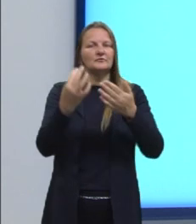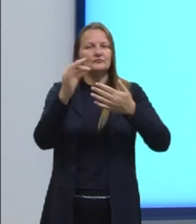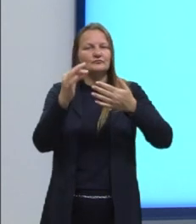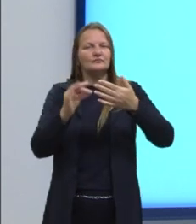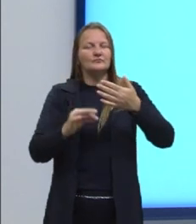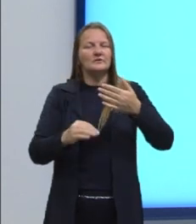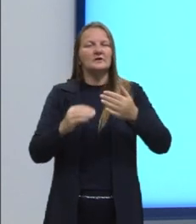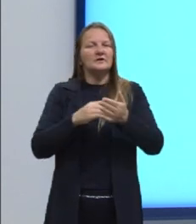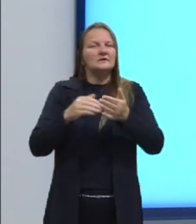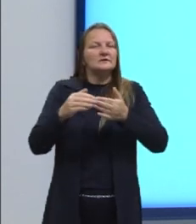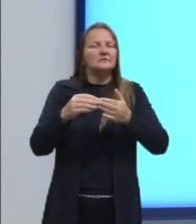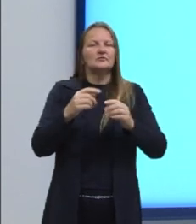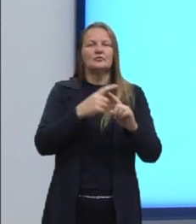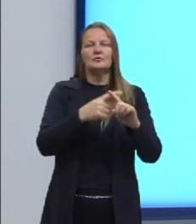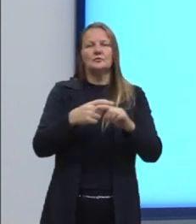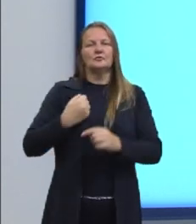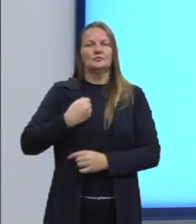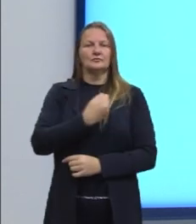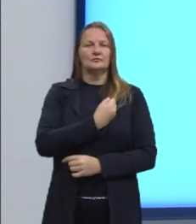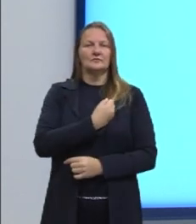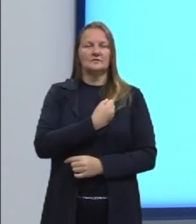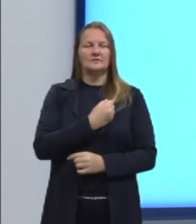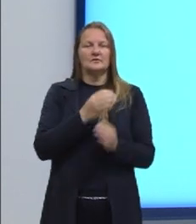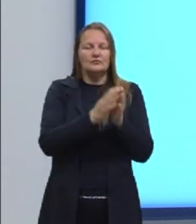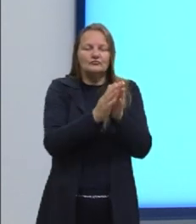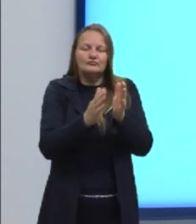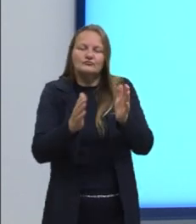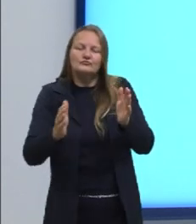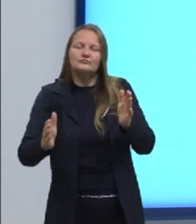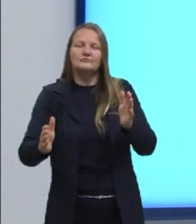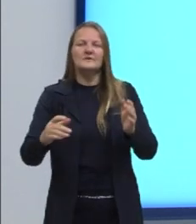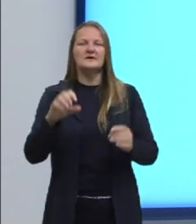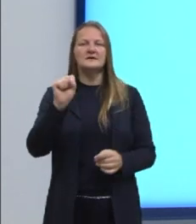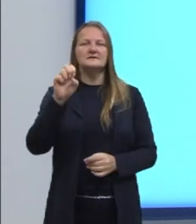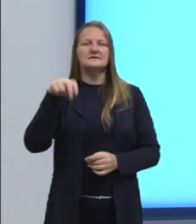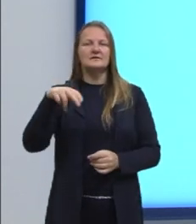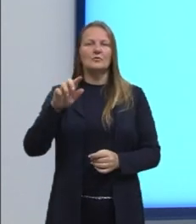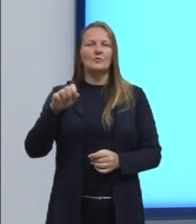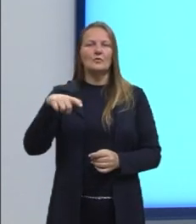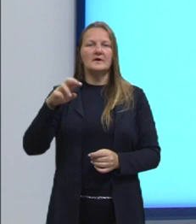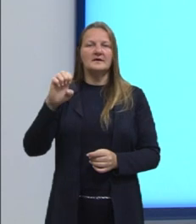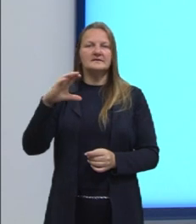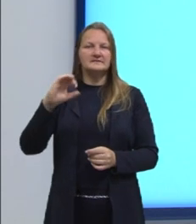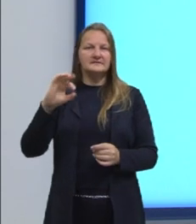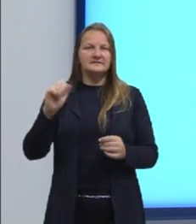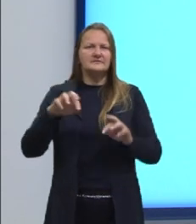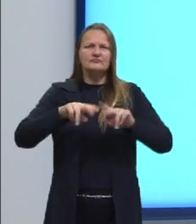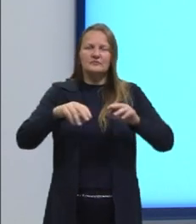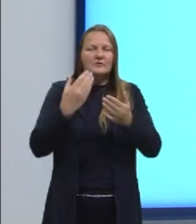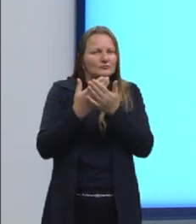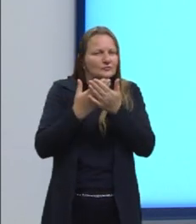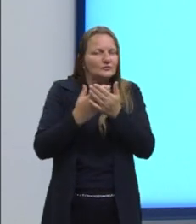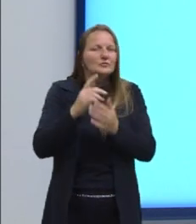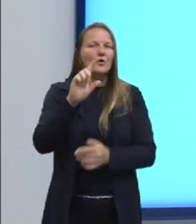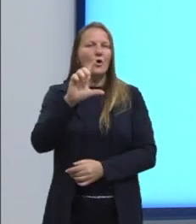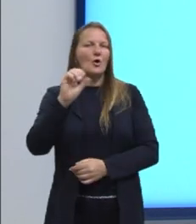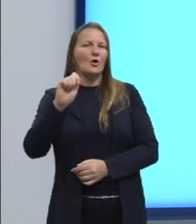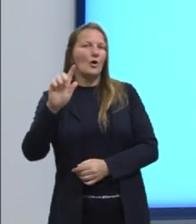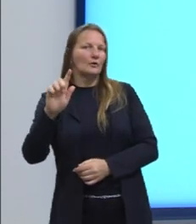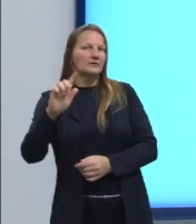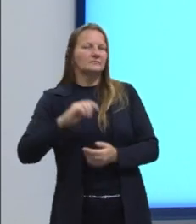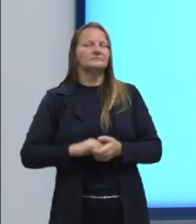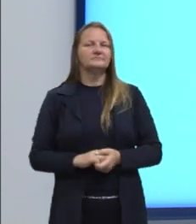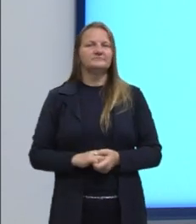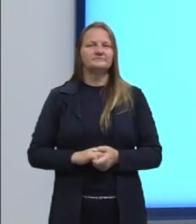operações, envolvendo os números, sequências, né? Muito importante também o estudo dos logaritmos, então,